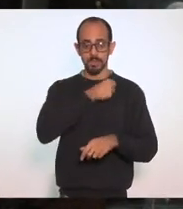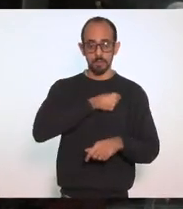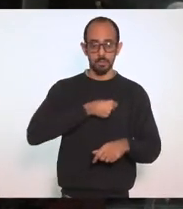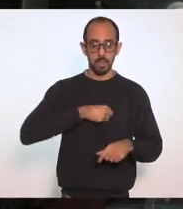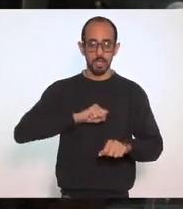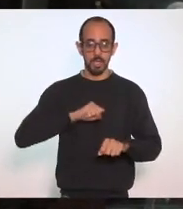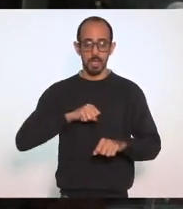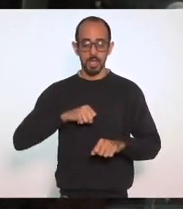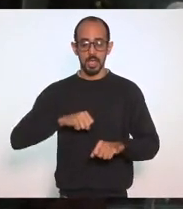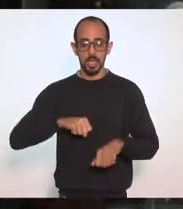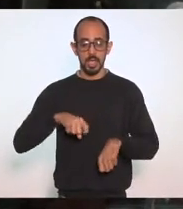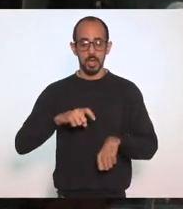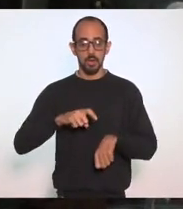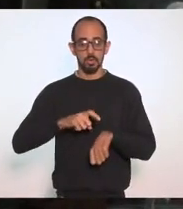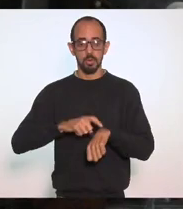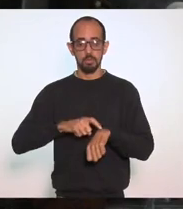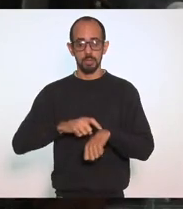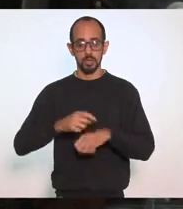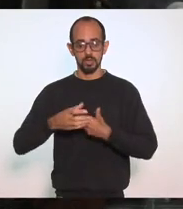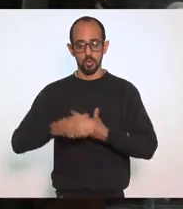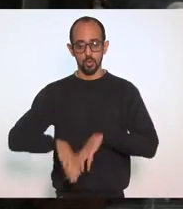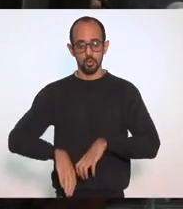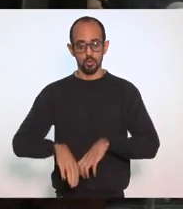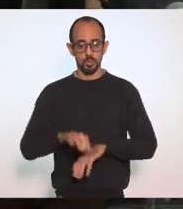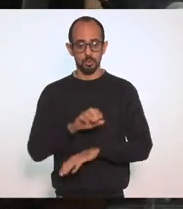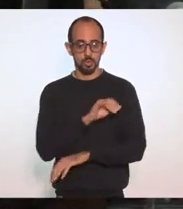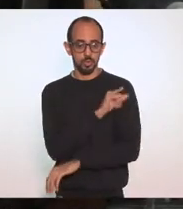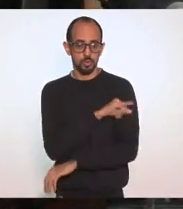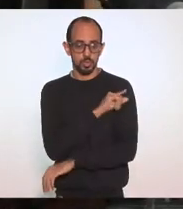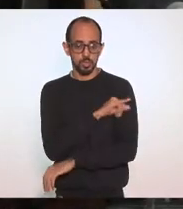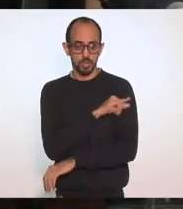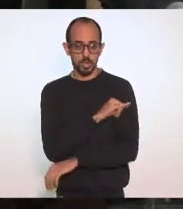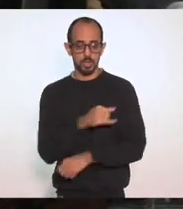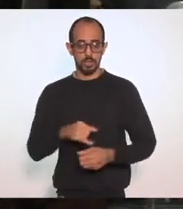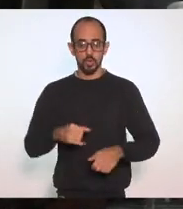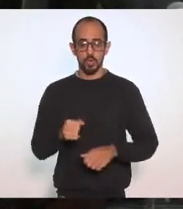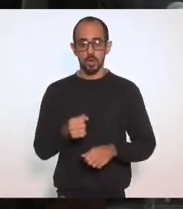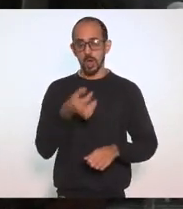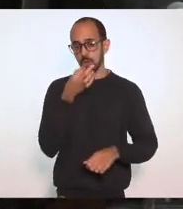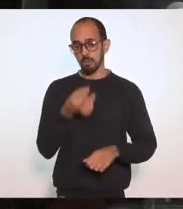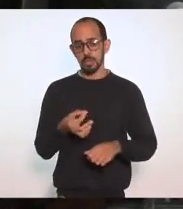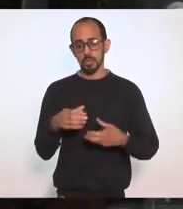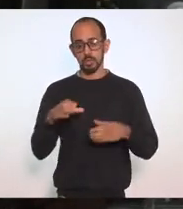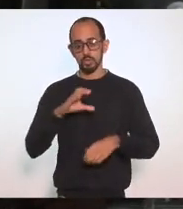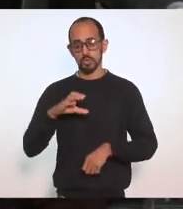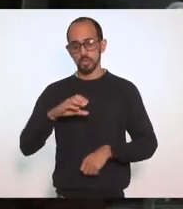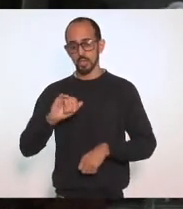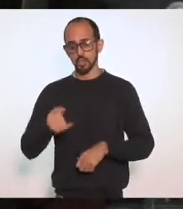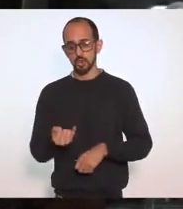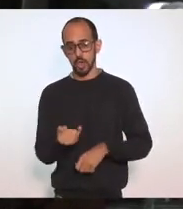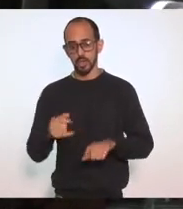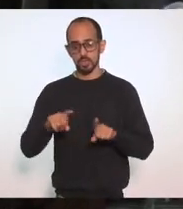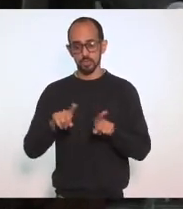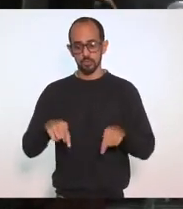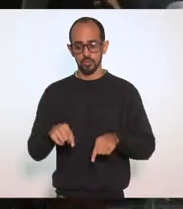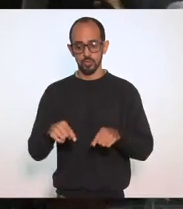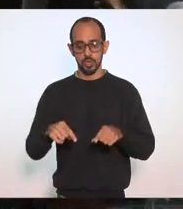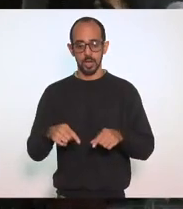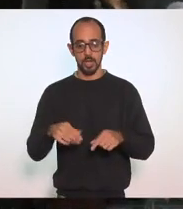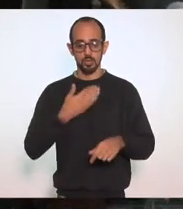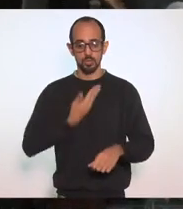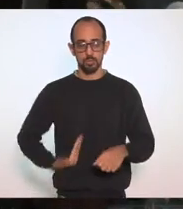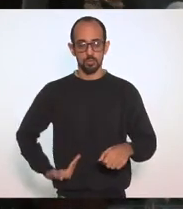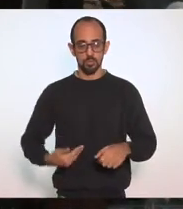No âmbito Do estado Do Rio de Janeiro E das outras providências Dependei de pareceres Das comissões De concessão De justiça De servidores Públicos De assuntos